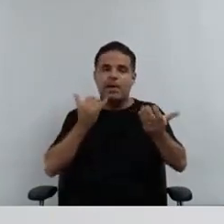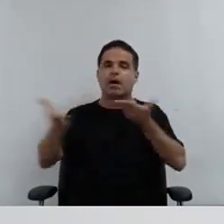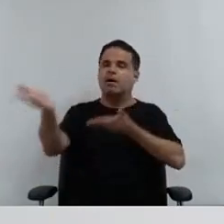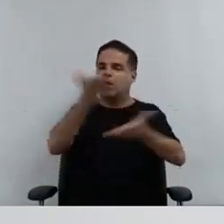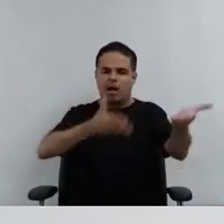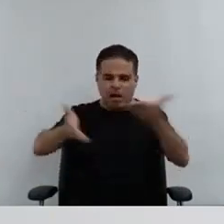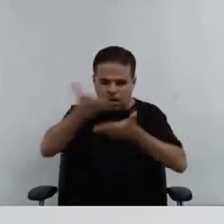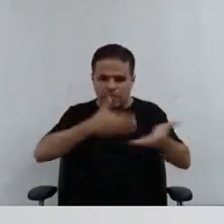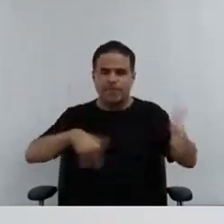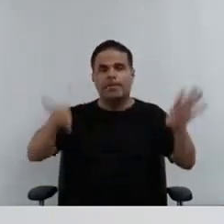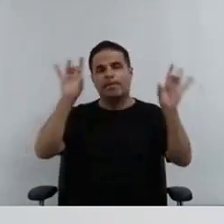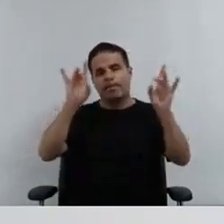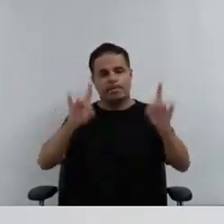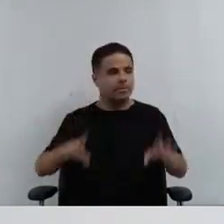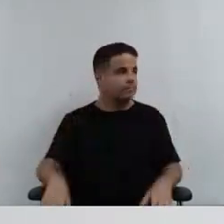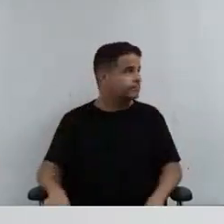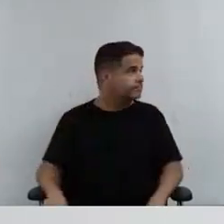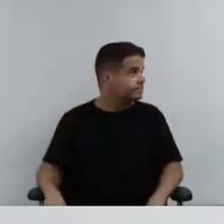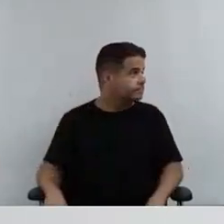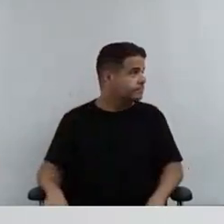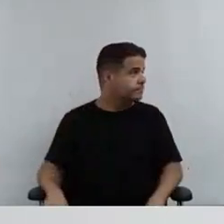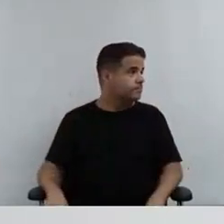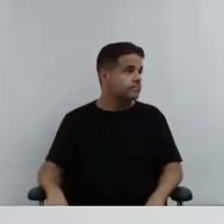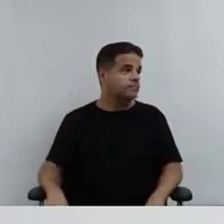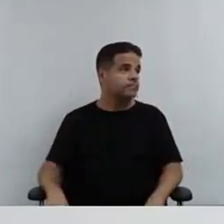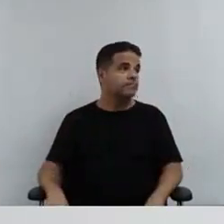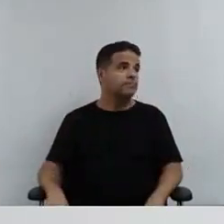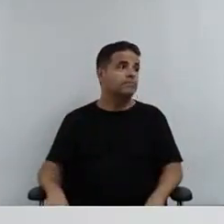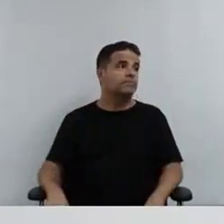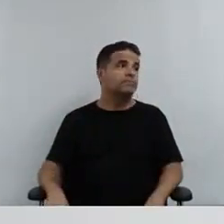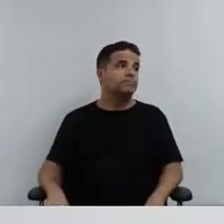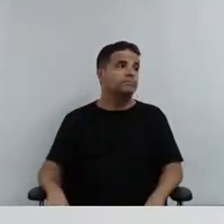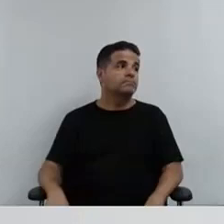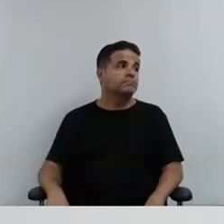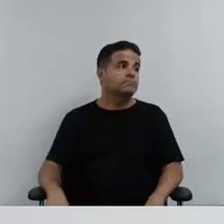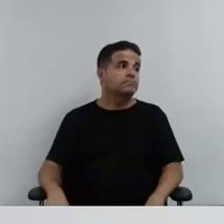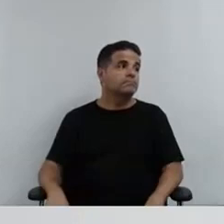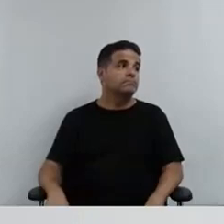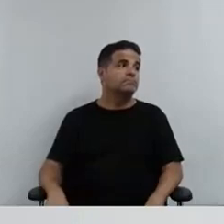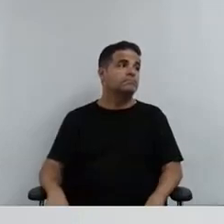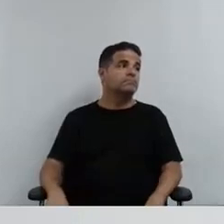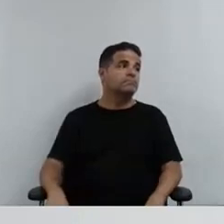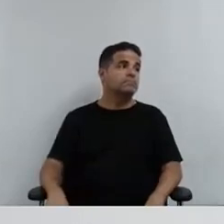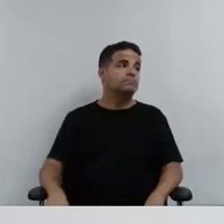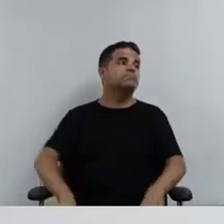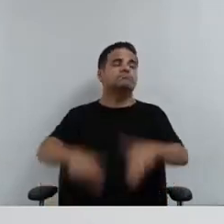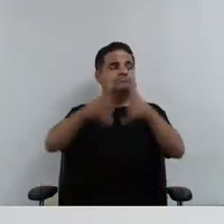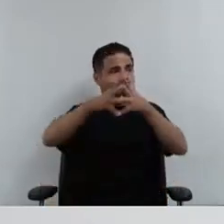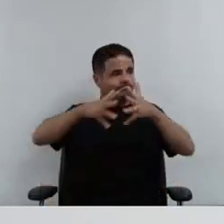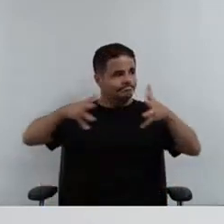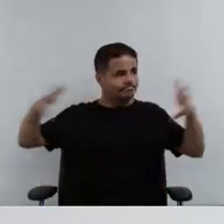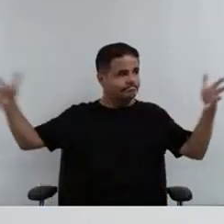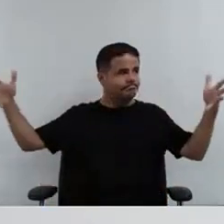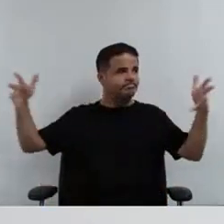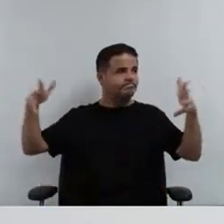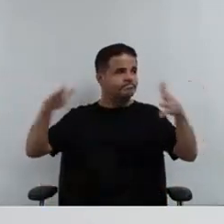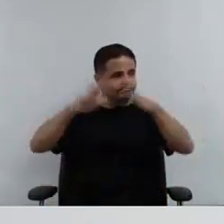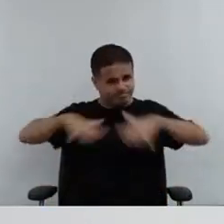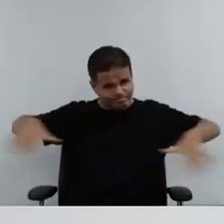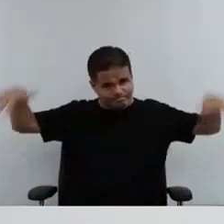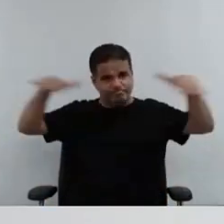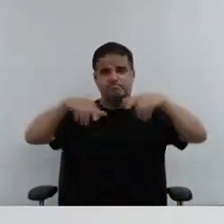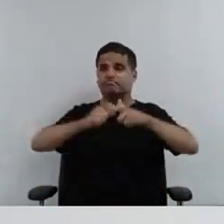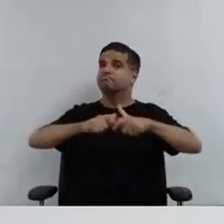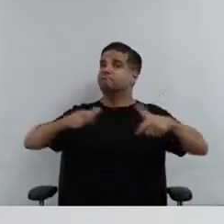relação a um aspecto específico da expansão, expansão da Defensoria Pública, a maior